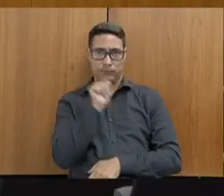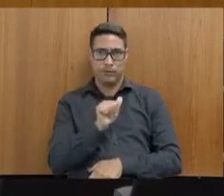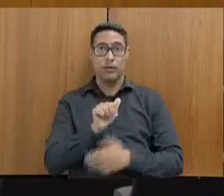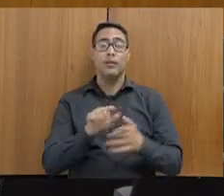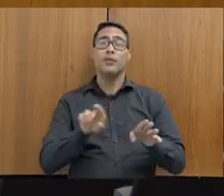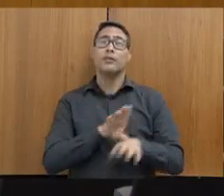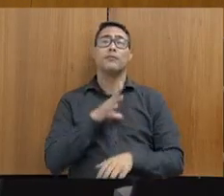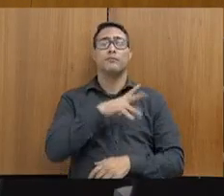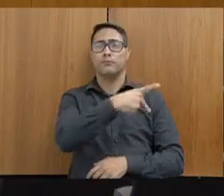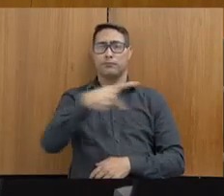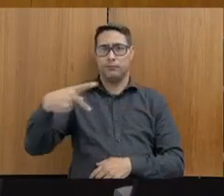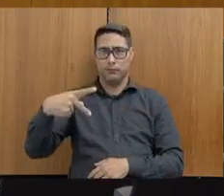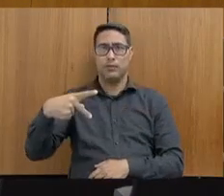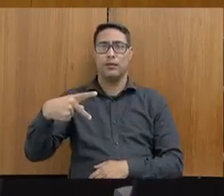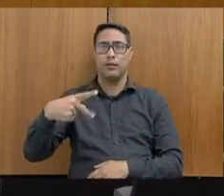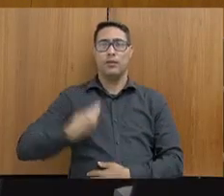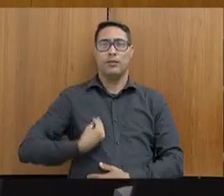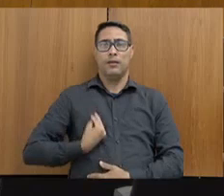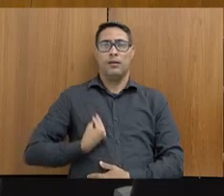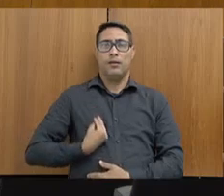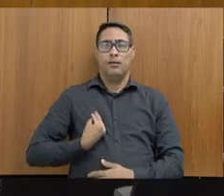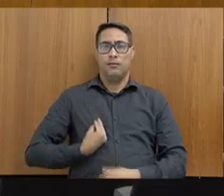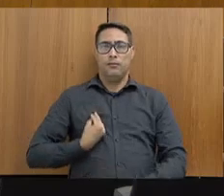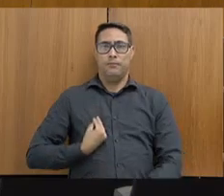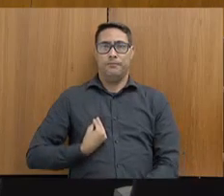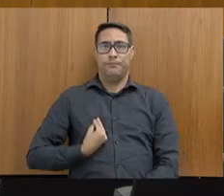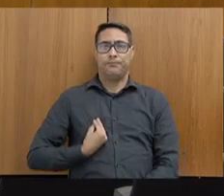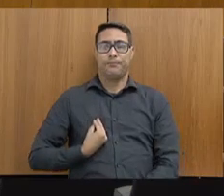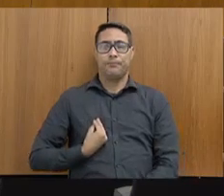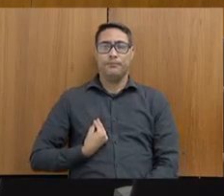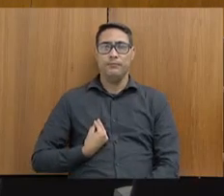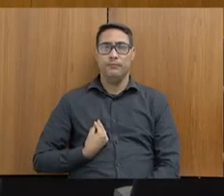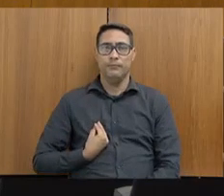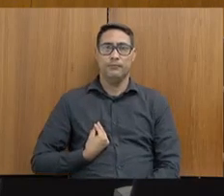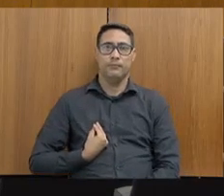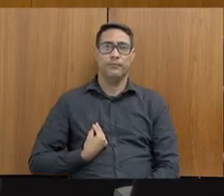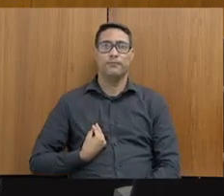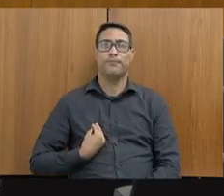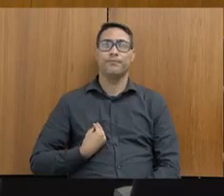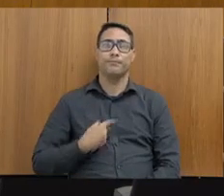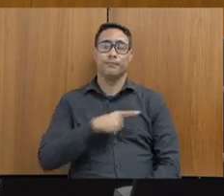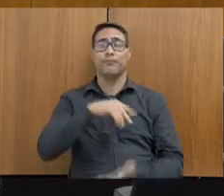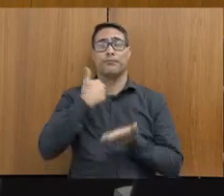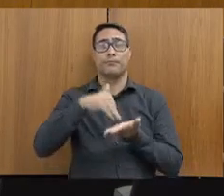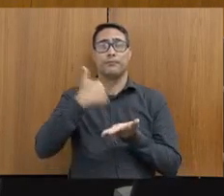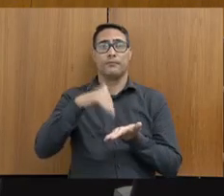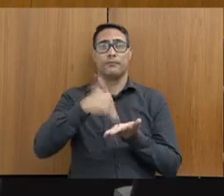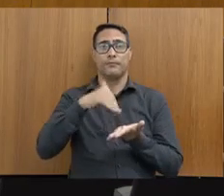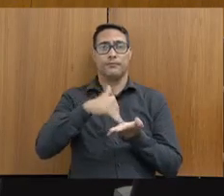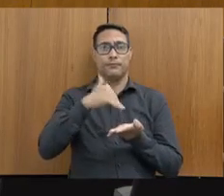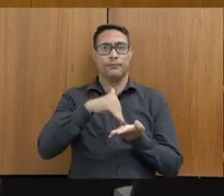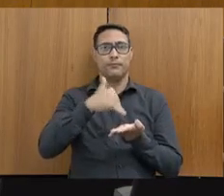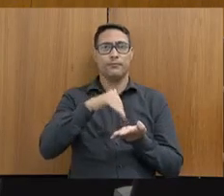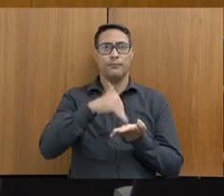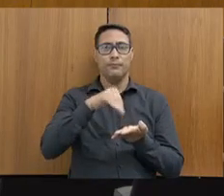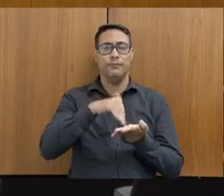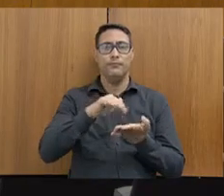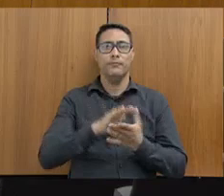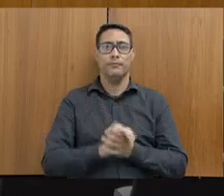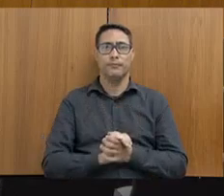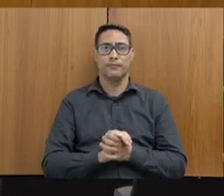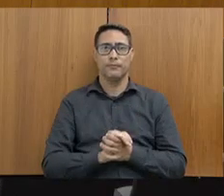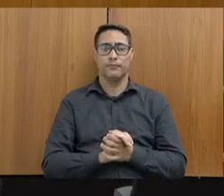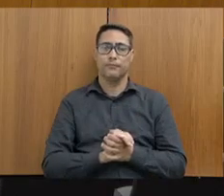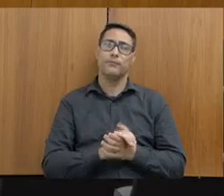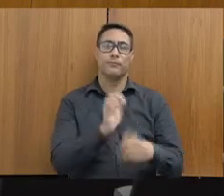estão presentes no recinto o secretário de